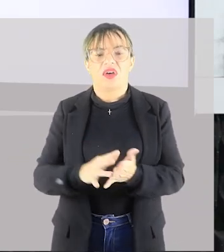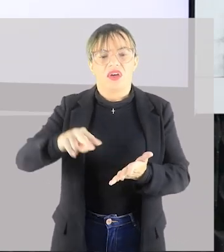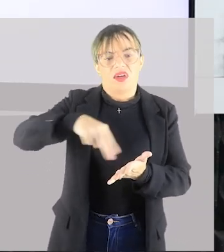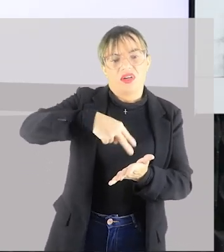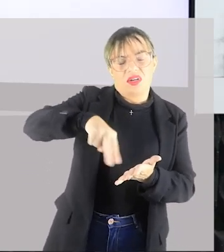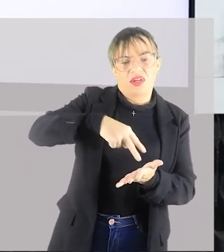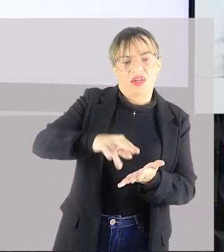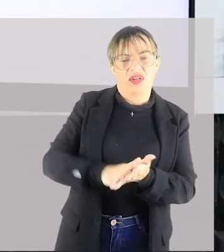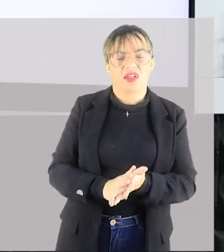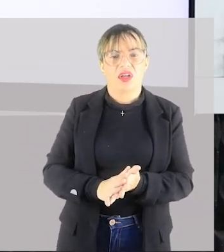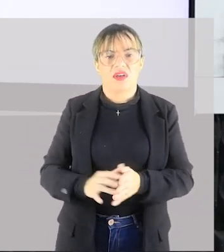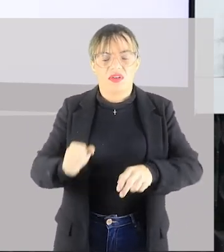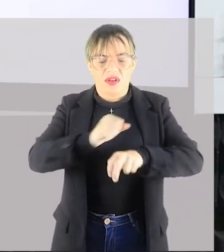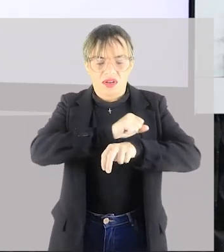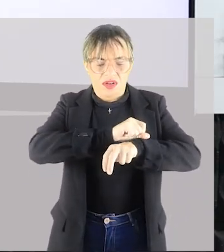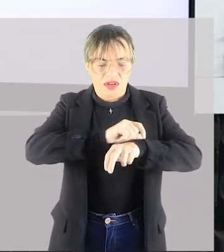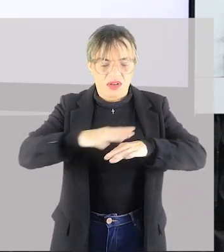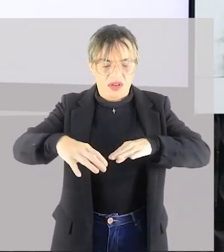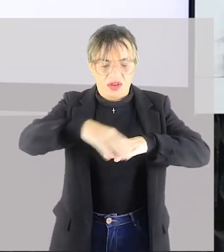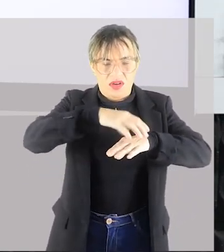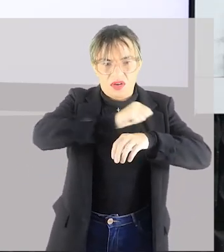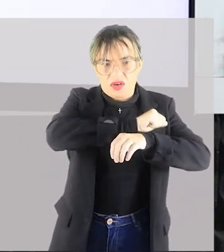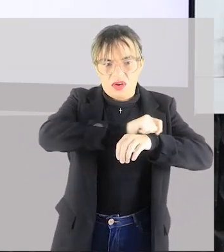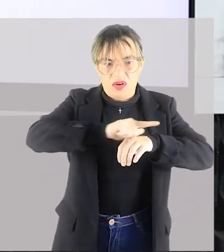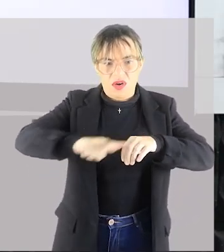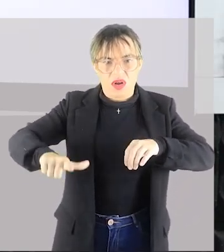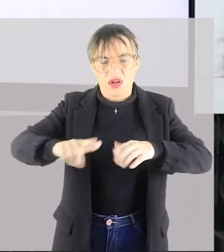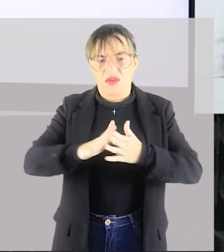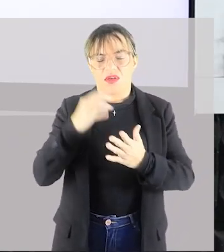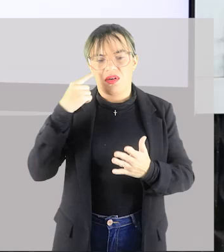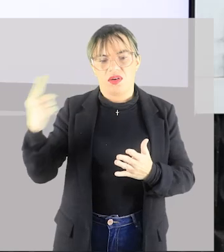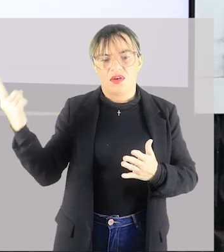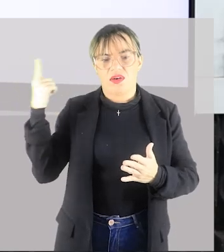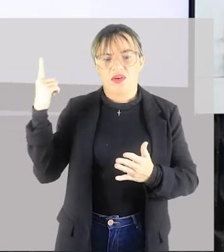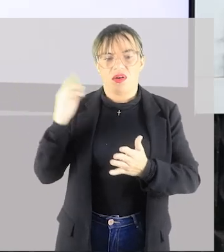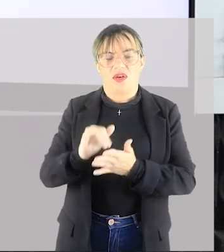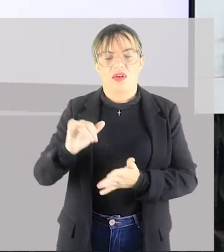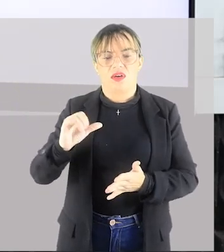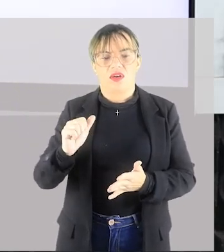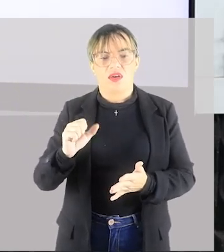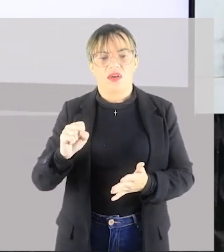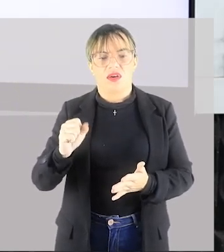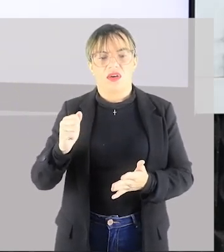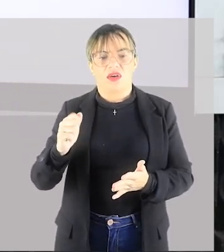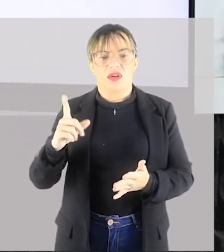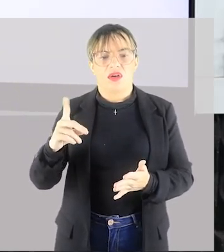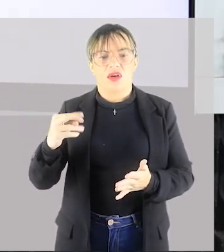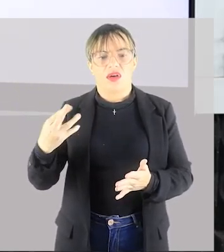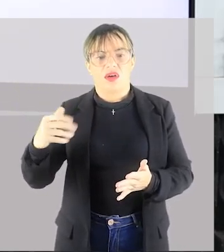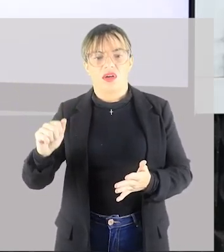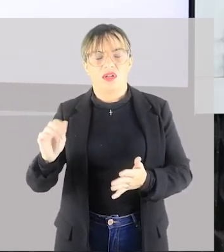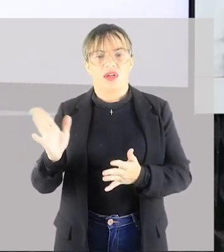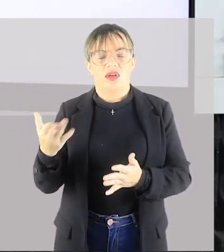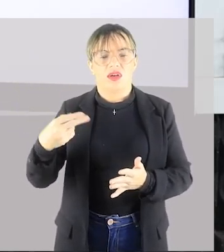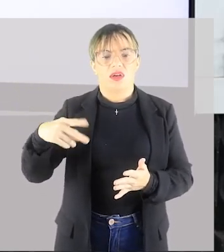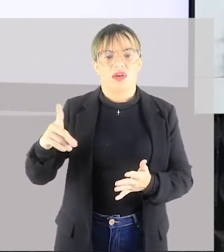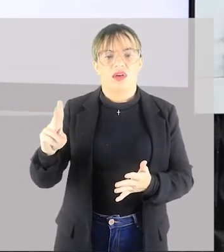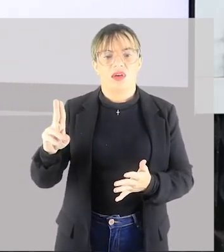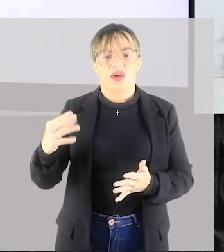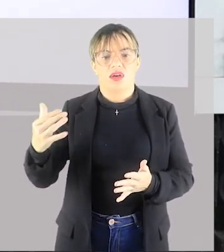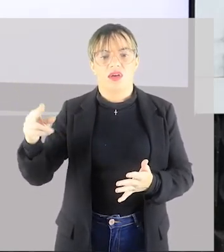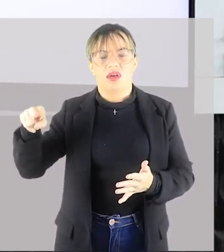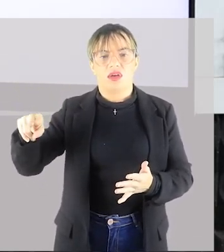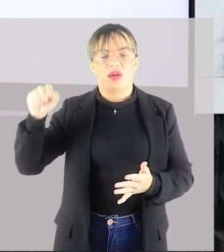disso, a Isadora Duca. Então ela tenta fazer uma quebra de um paradigma, ela tenta quebrar